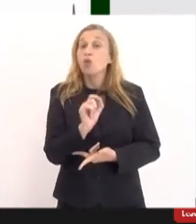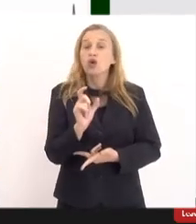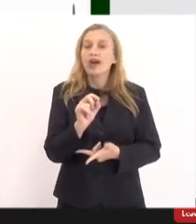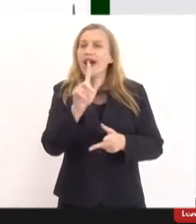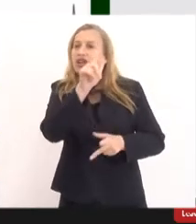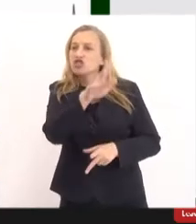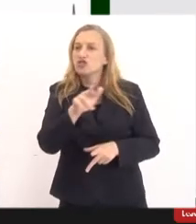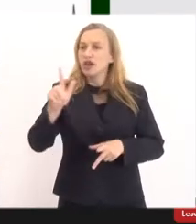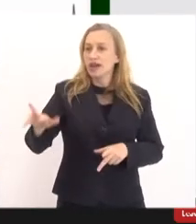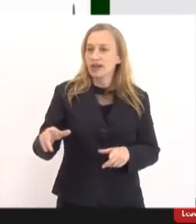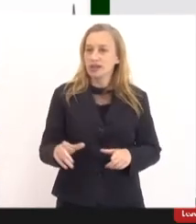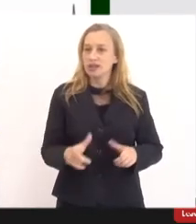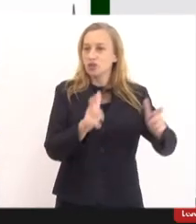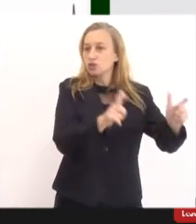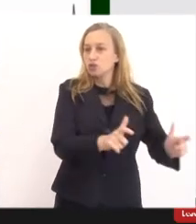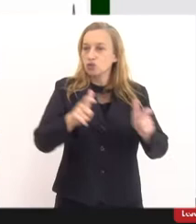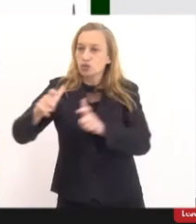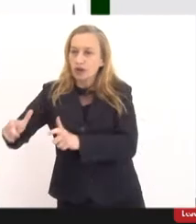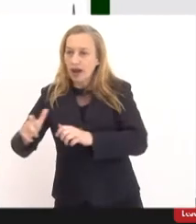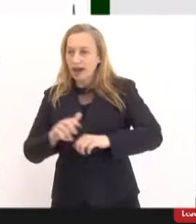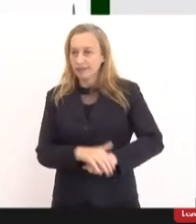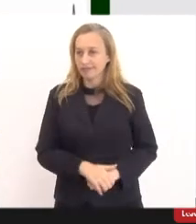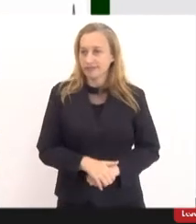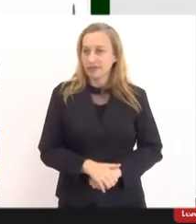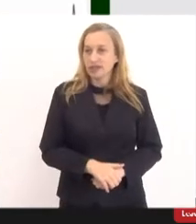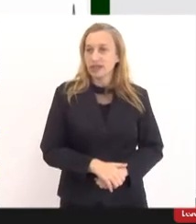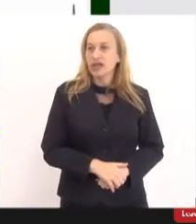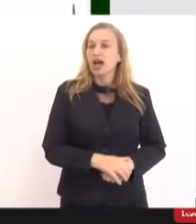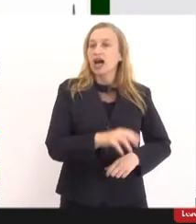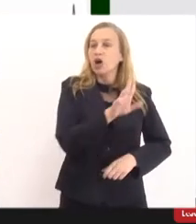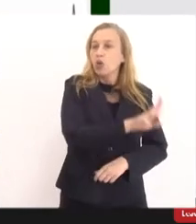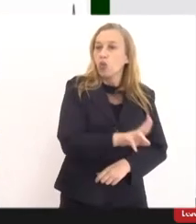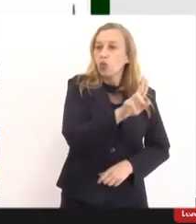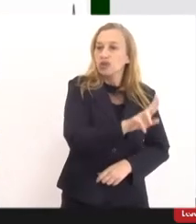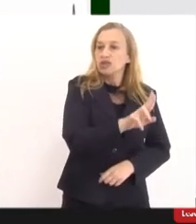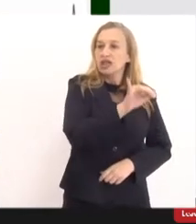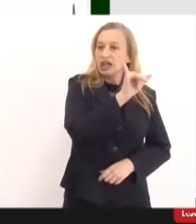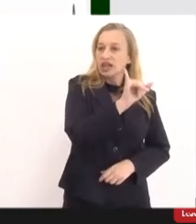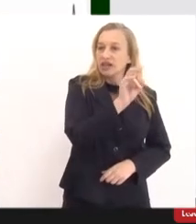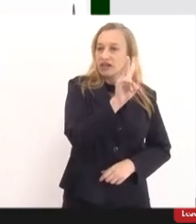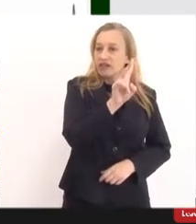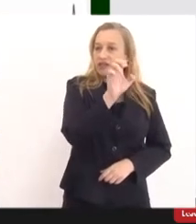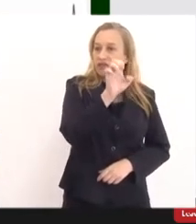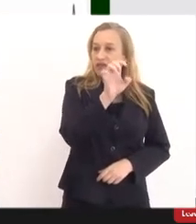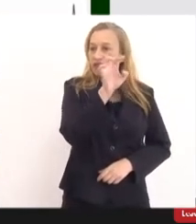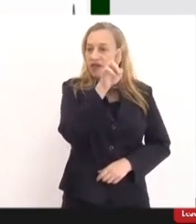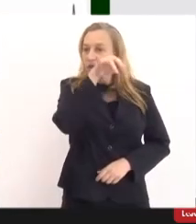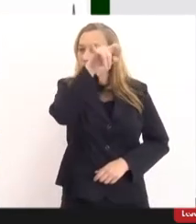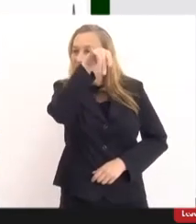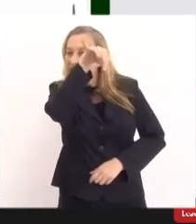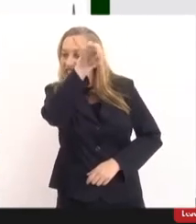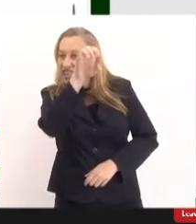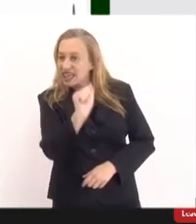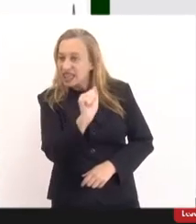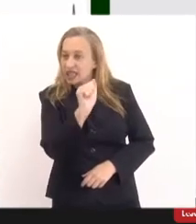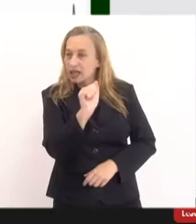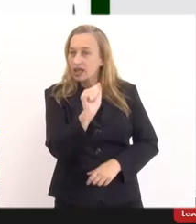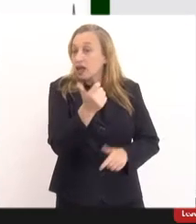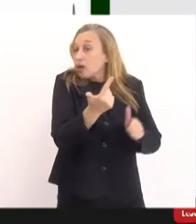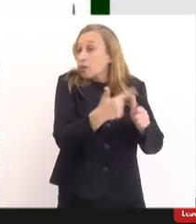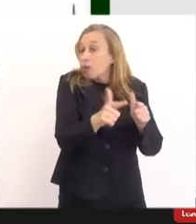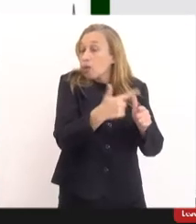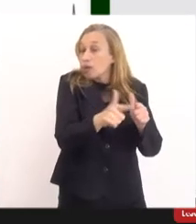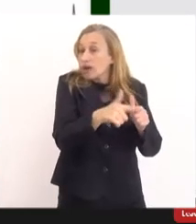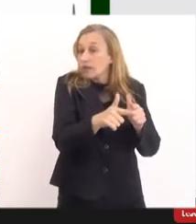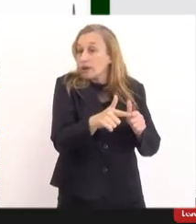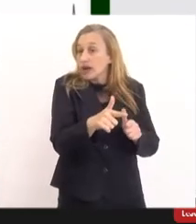diferença, né? Nigéria usa ivermectina em função da oncocercose, que é a cegueira dos rios, que é um problema crônico que eles têm lá